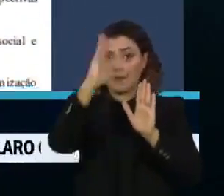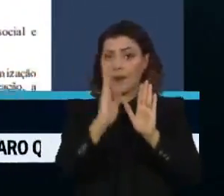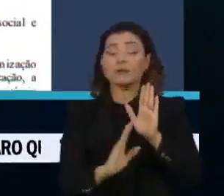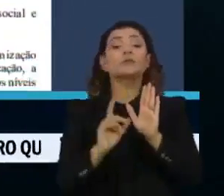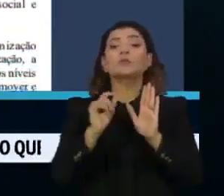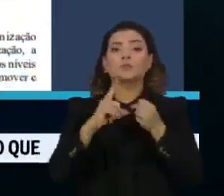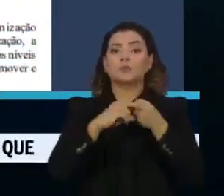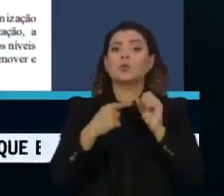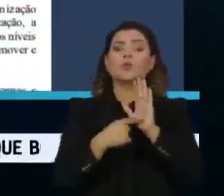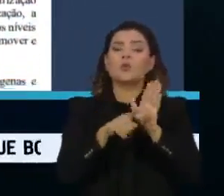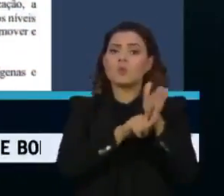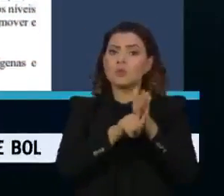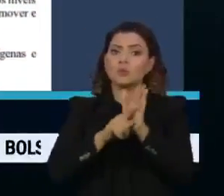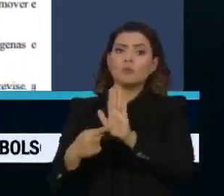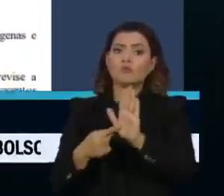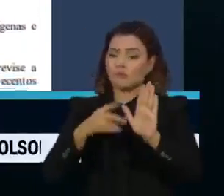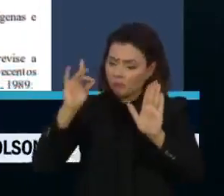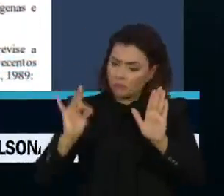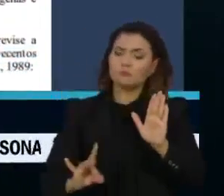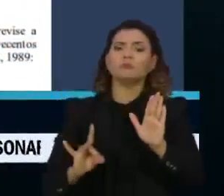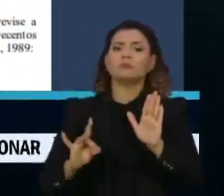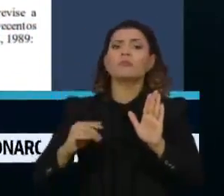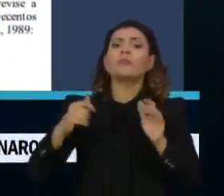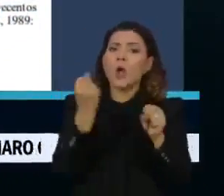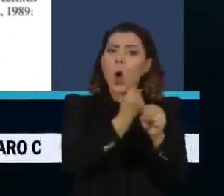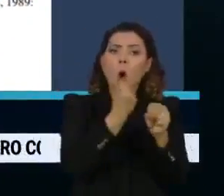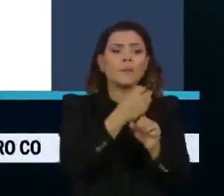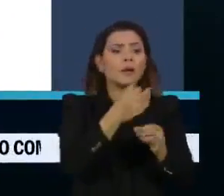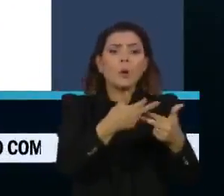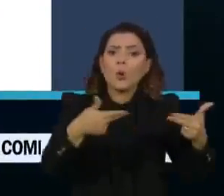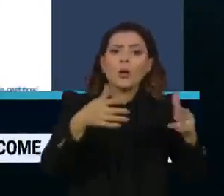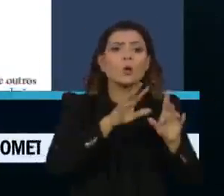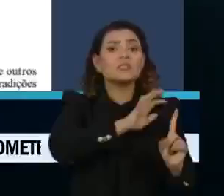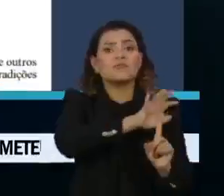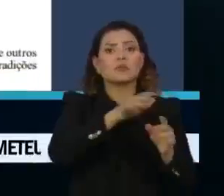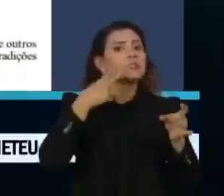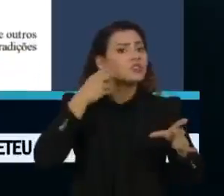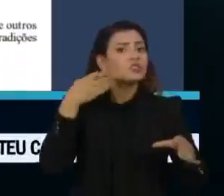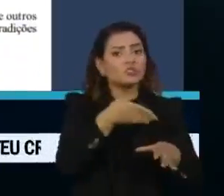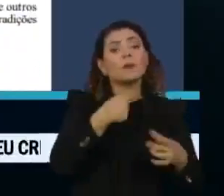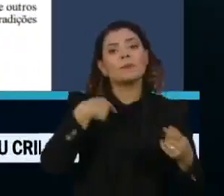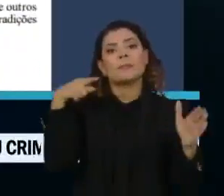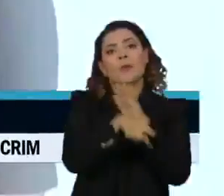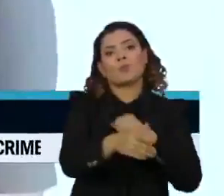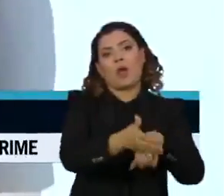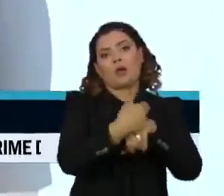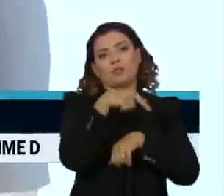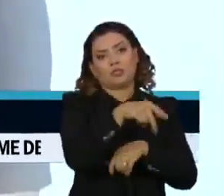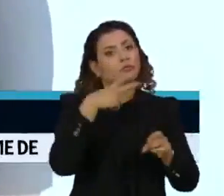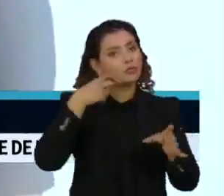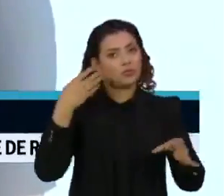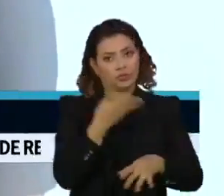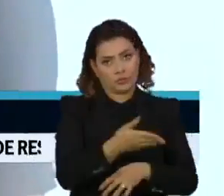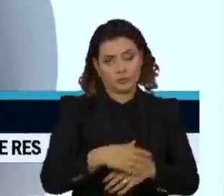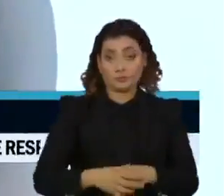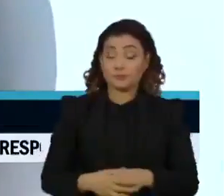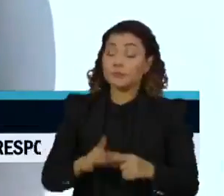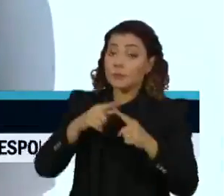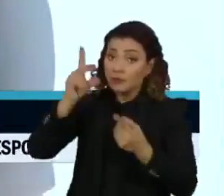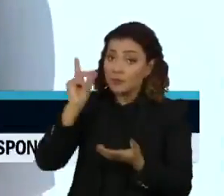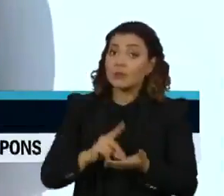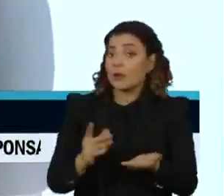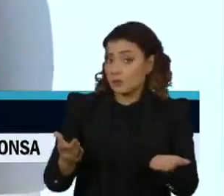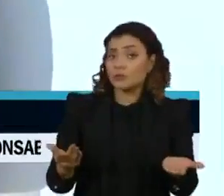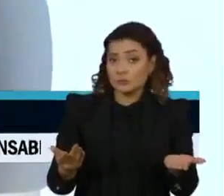determina consulta prévia a respeito de obras que impactem as terras indígenas. Essa atitude do